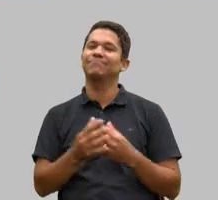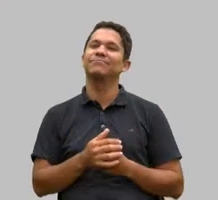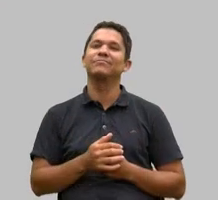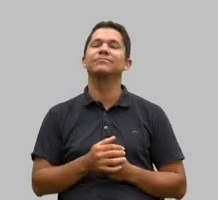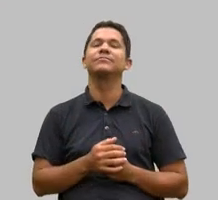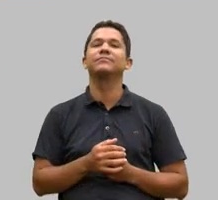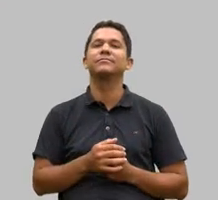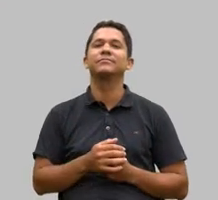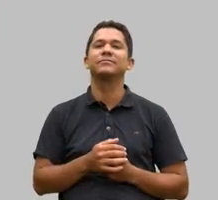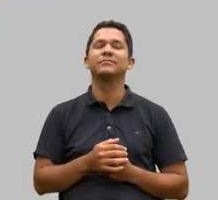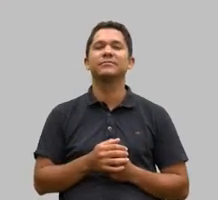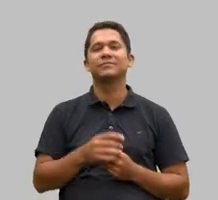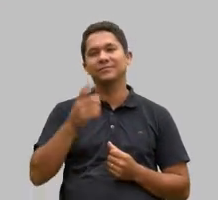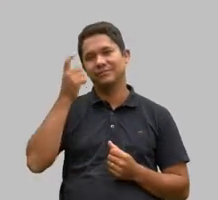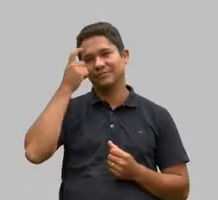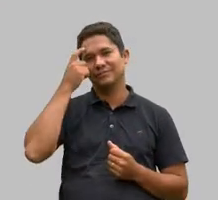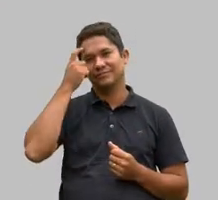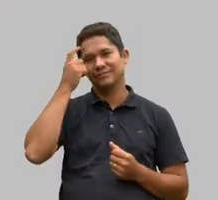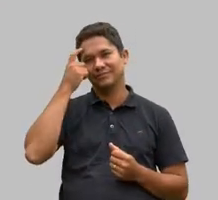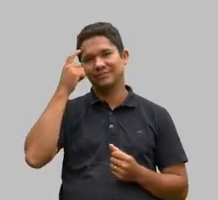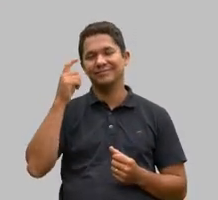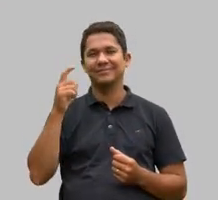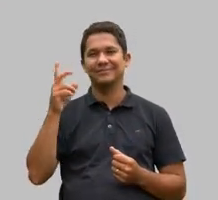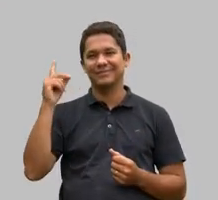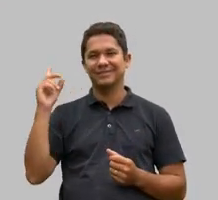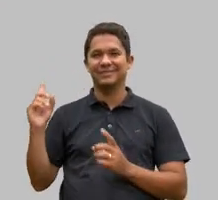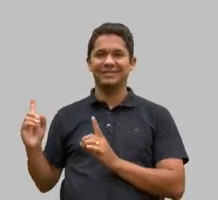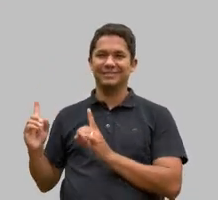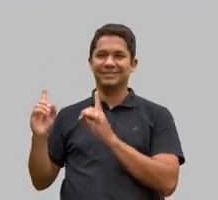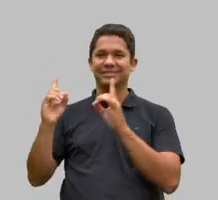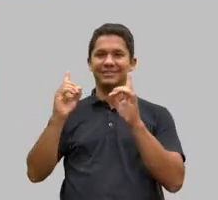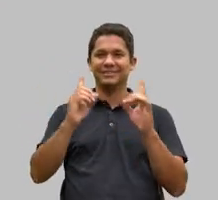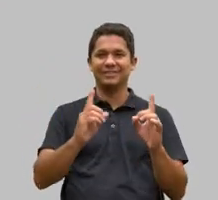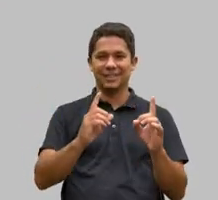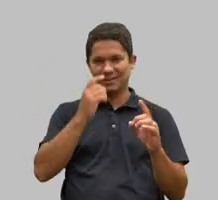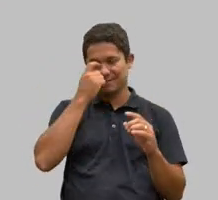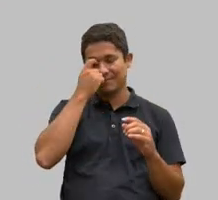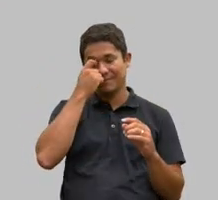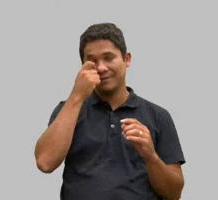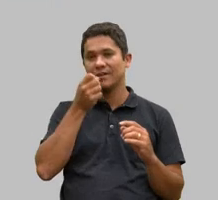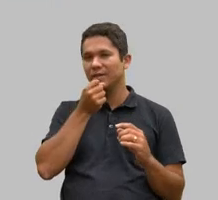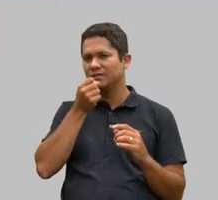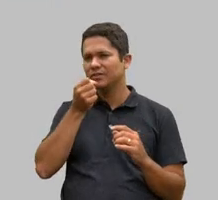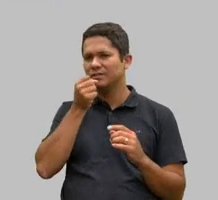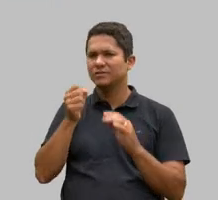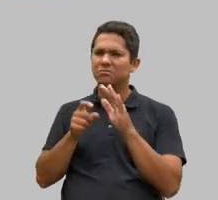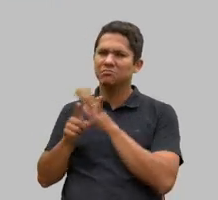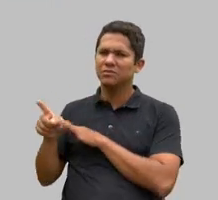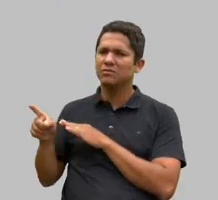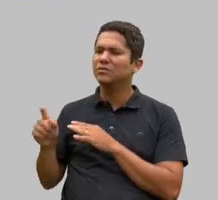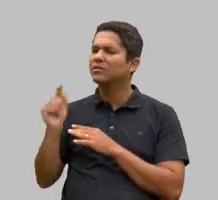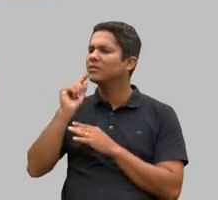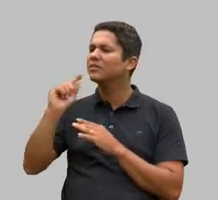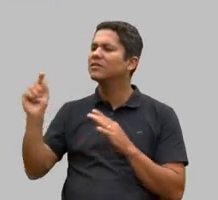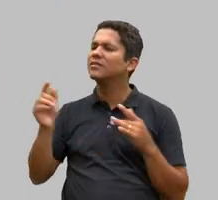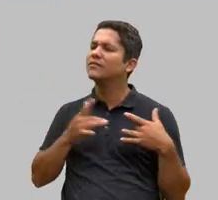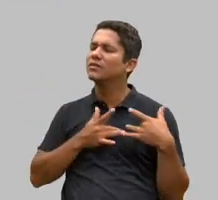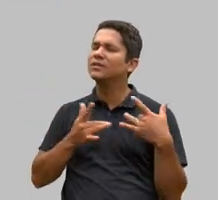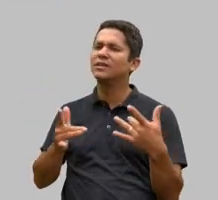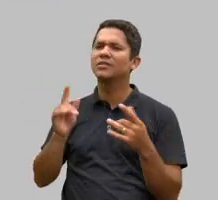acho que lá na porta, o jornalista me perguntou, mas quem são esses voluntariados na Pai?